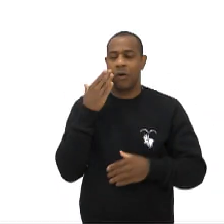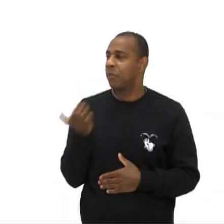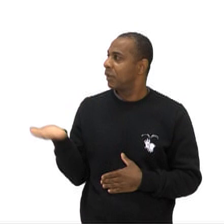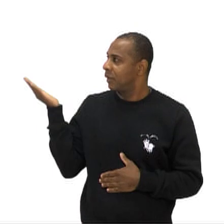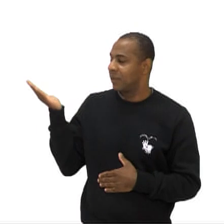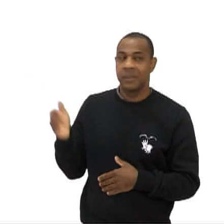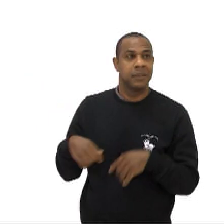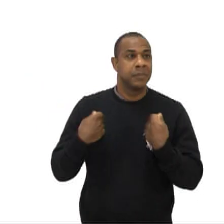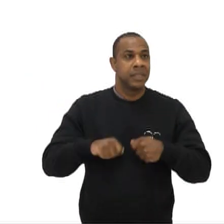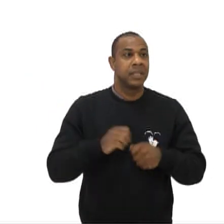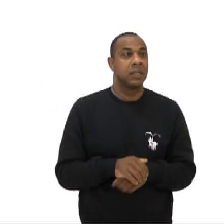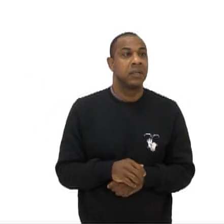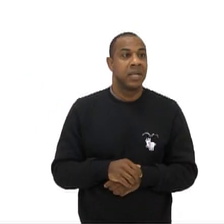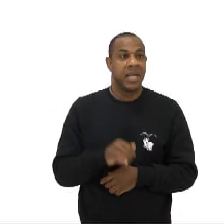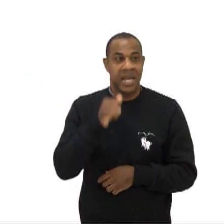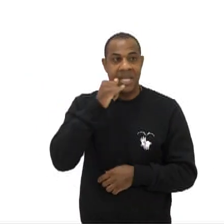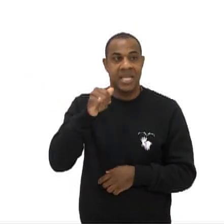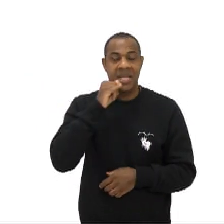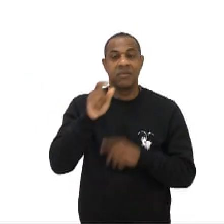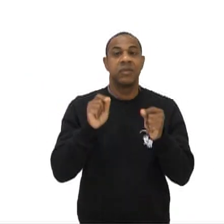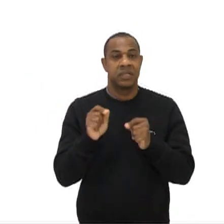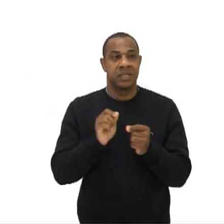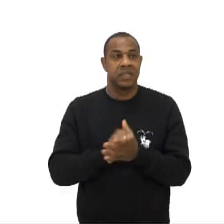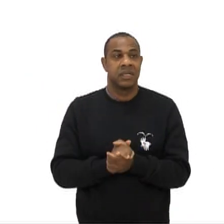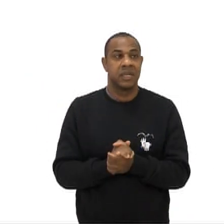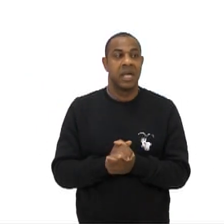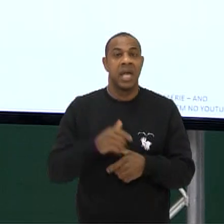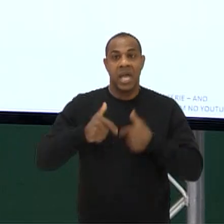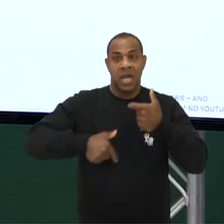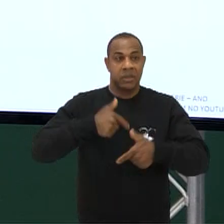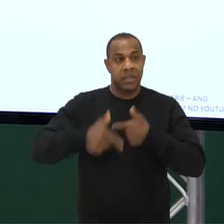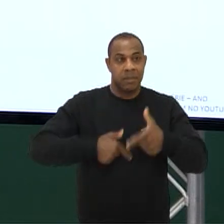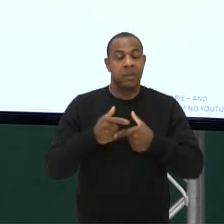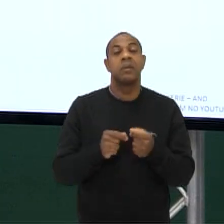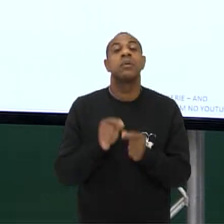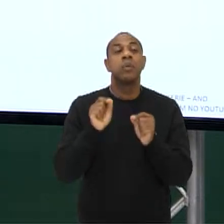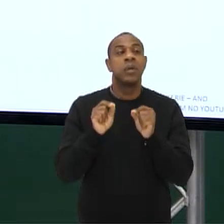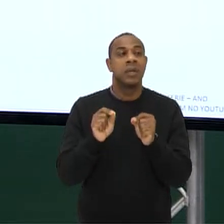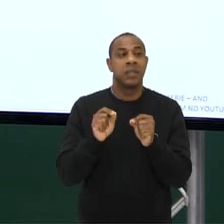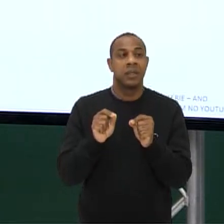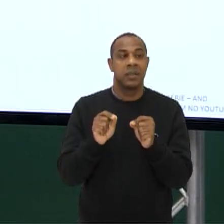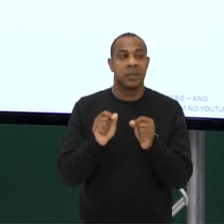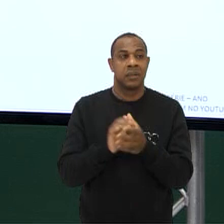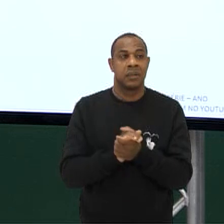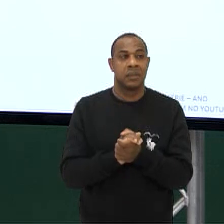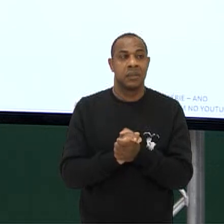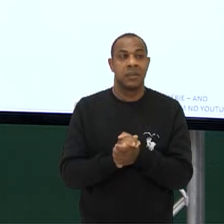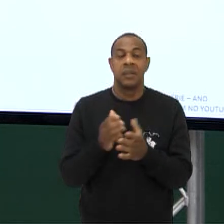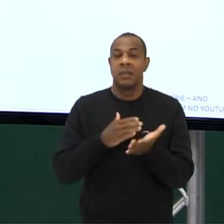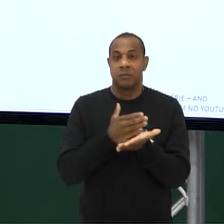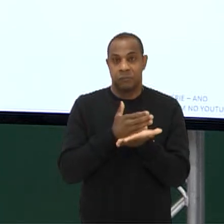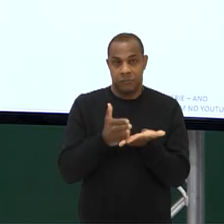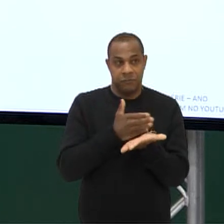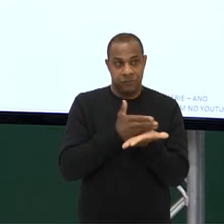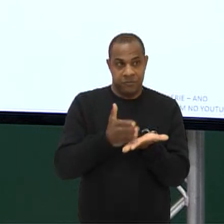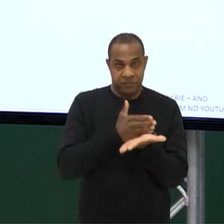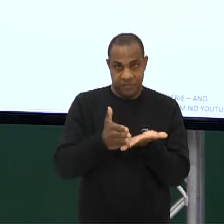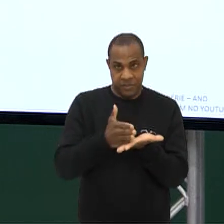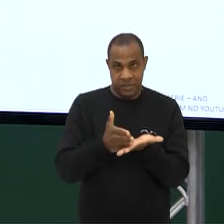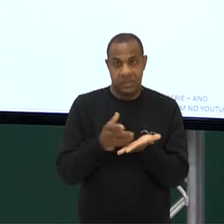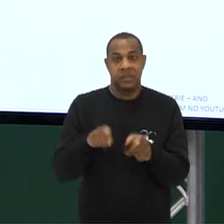coisa Eu tenho que lembrar Que energia cinética Ela é Trabalho igual A variação de energia cinética Ou seja Energia cinética final Menos energia cinética